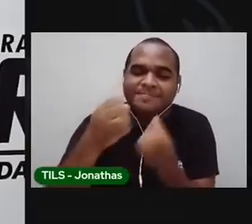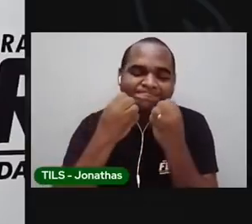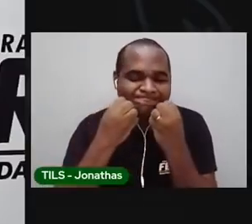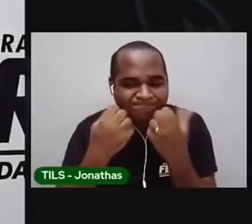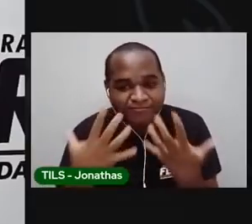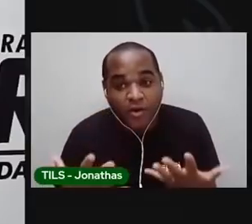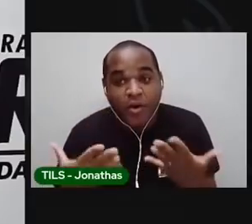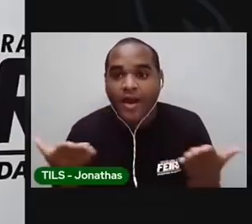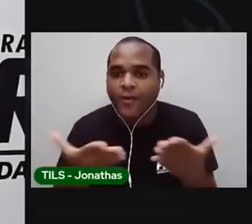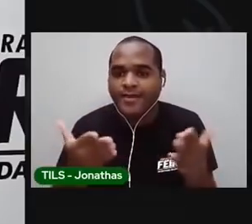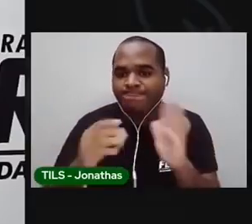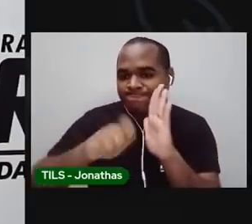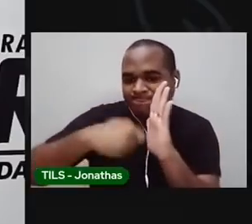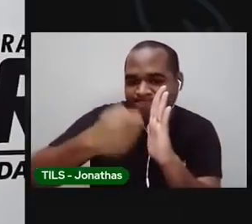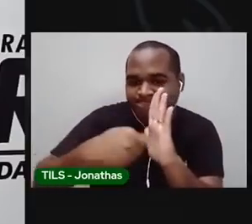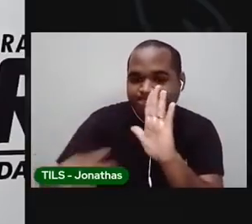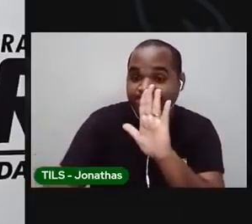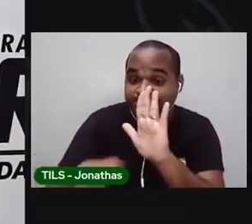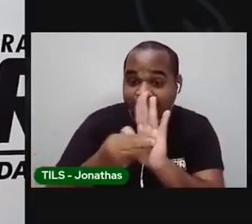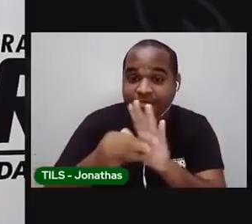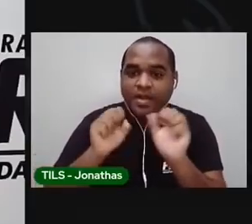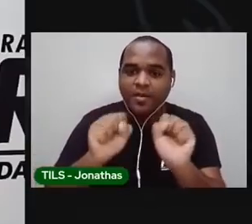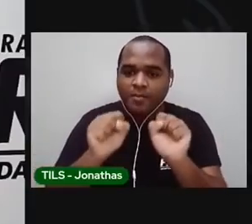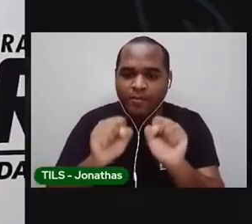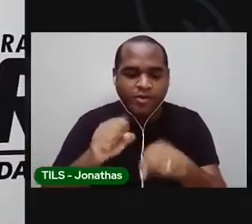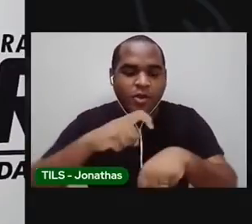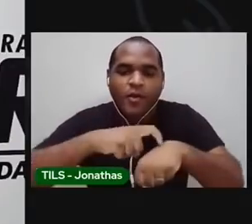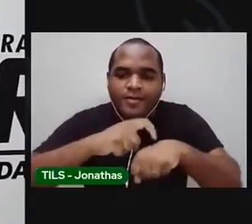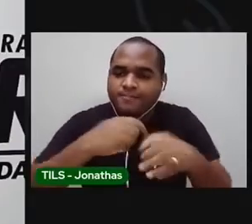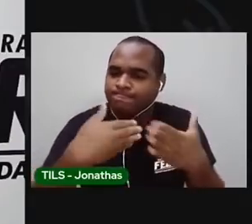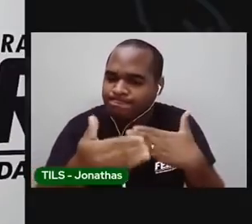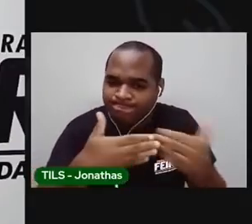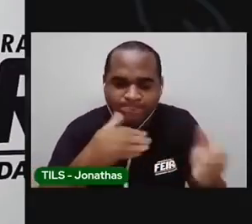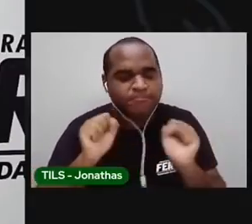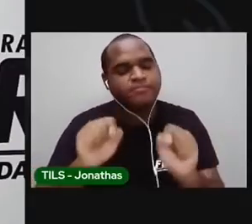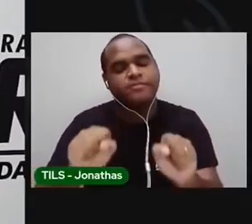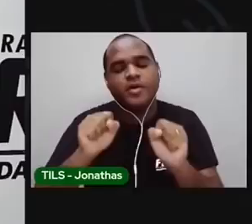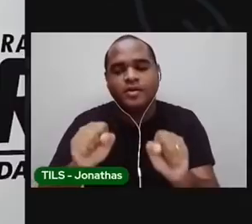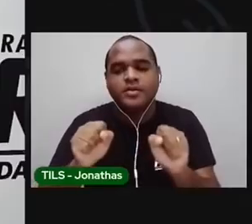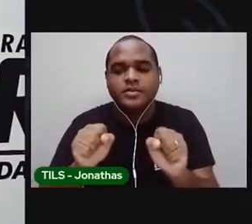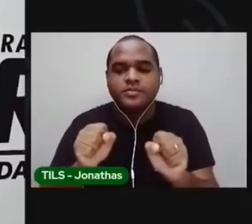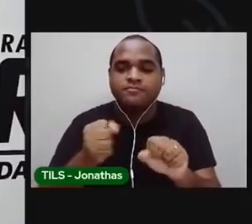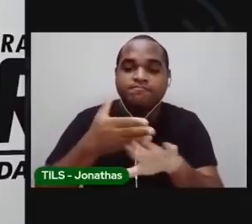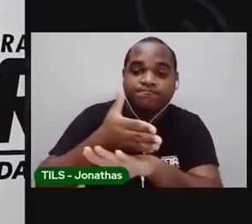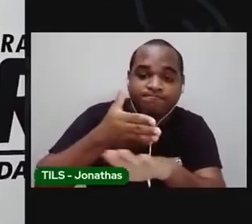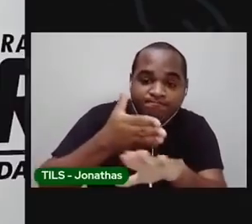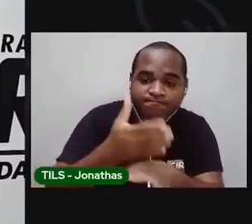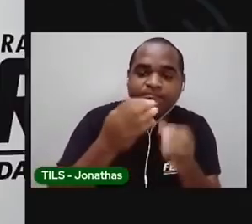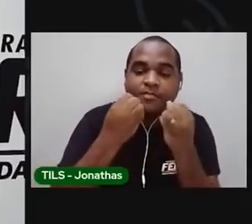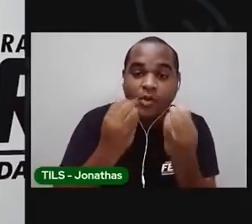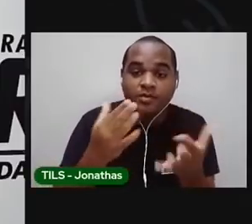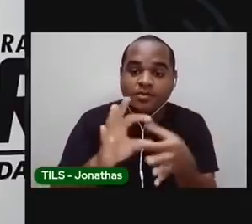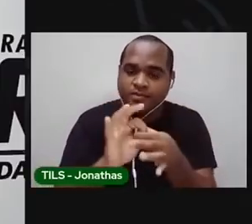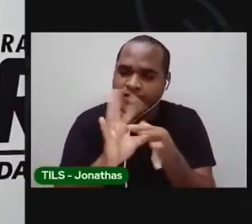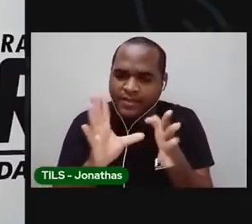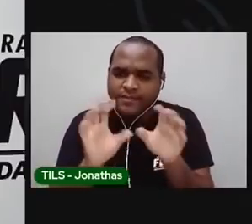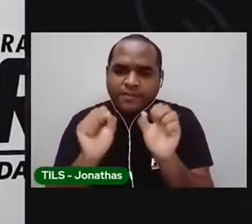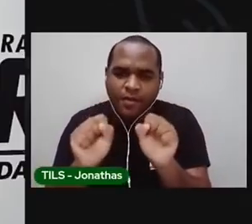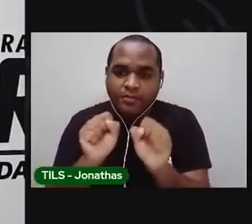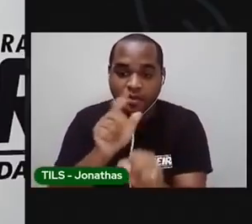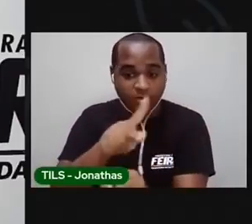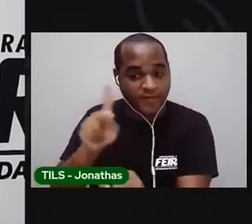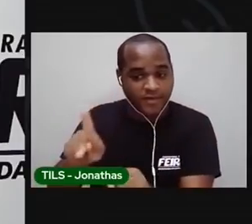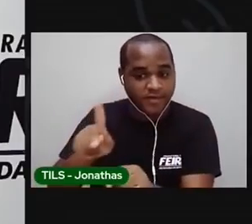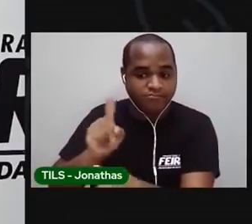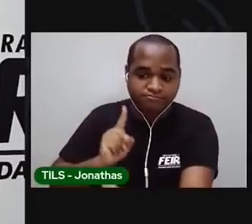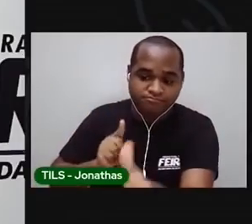nossa aula vai ficar gravada aqui. E você pode acessar quando você quiser. Então, fique à vontade. Tire as dúvidas com a sua